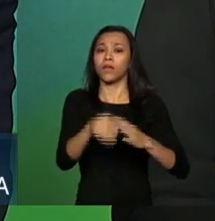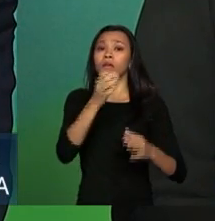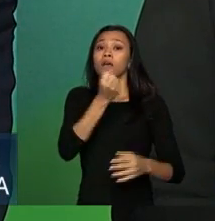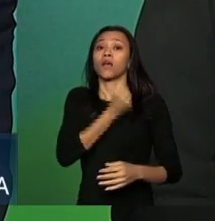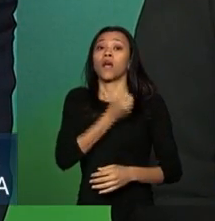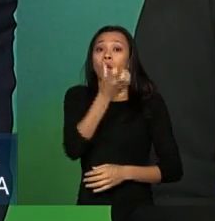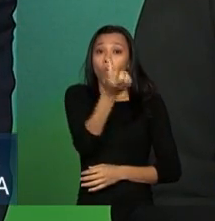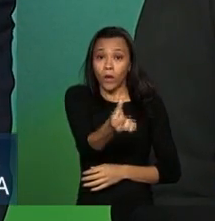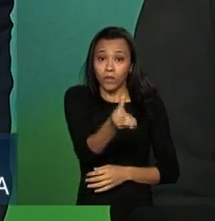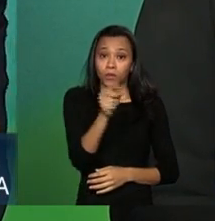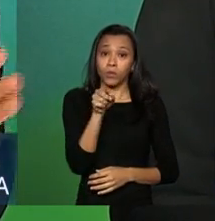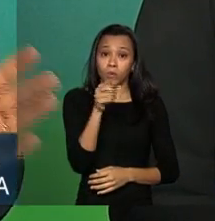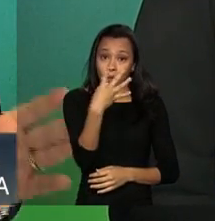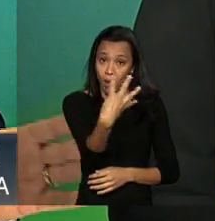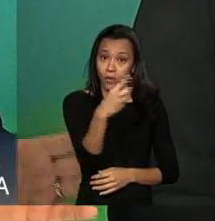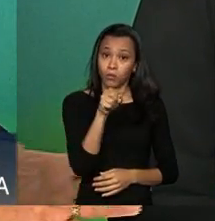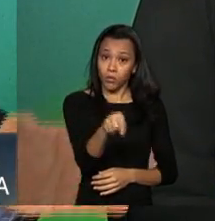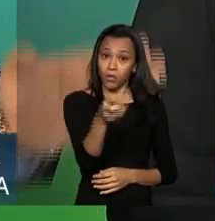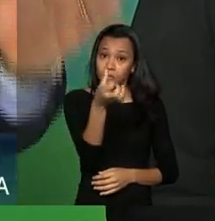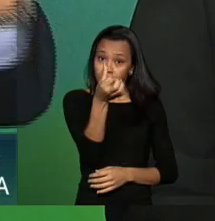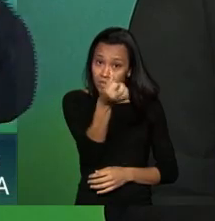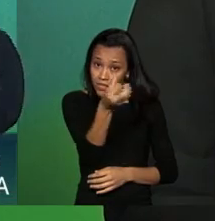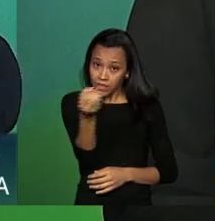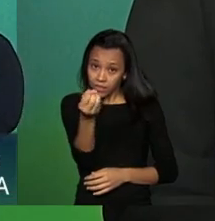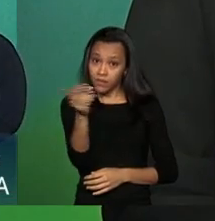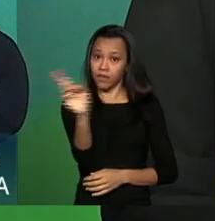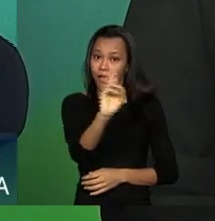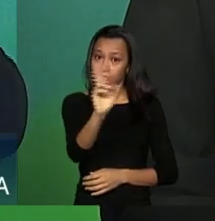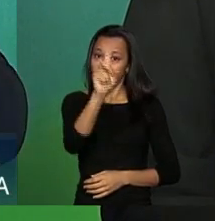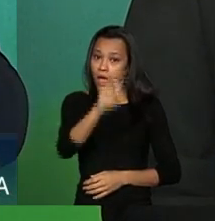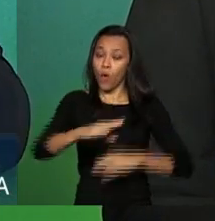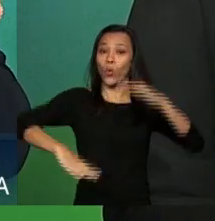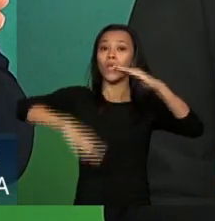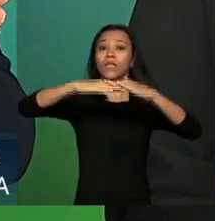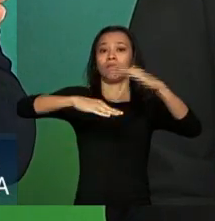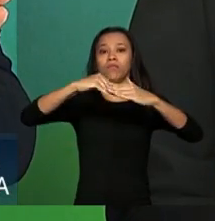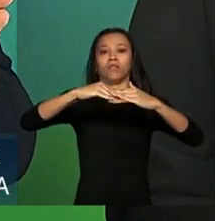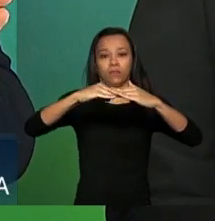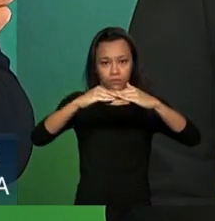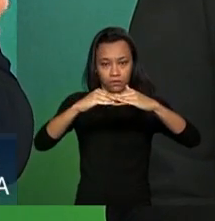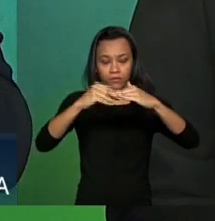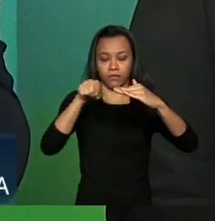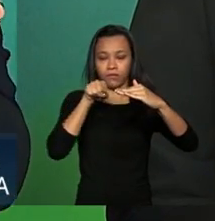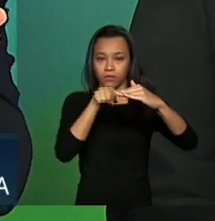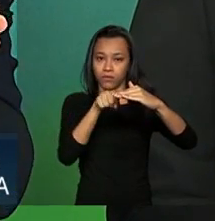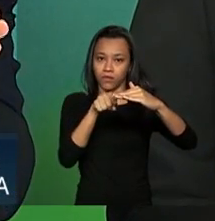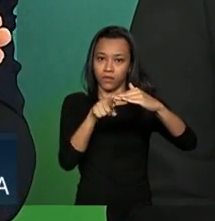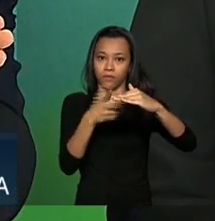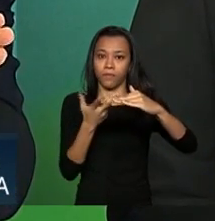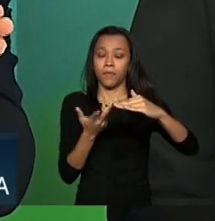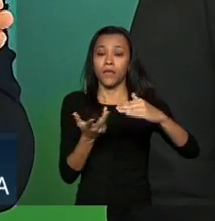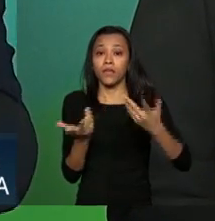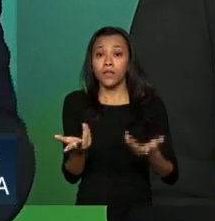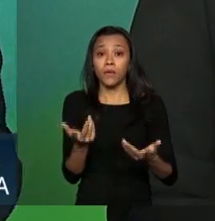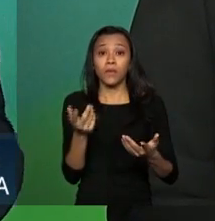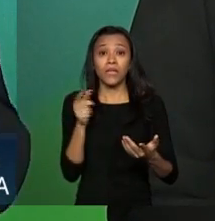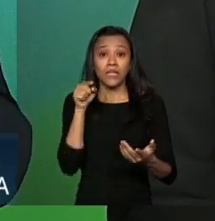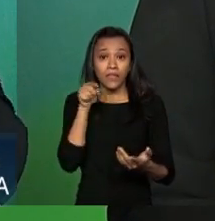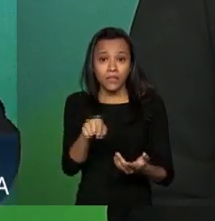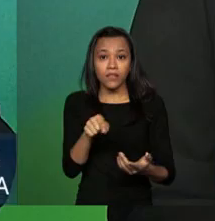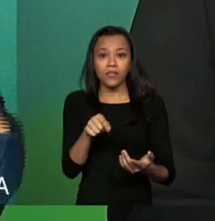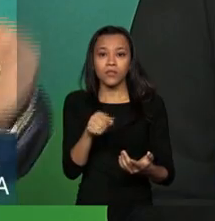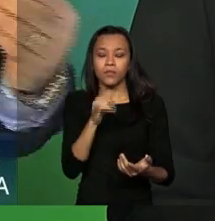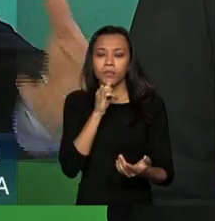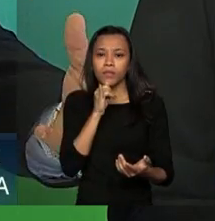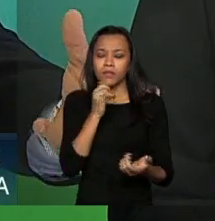.600 reais. Então, isso, lá na frente, corrige bastante a distorção que existia na relação